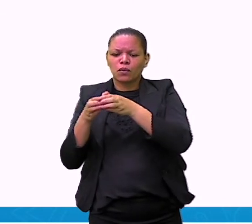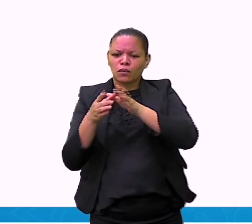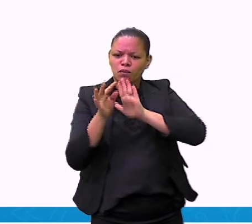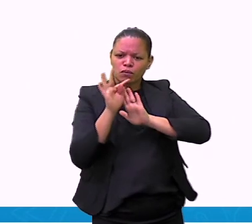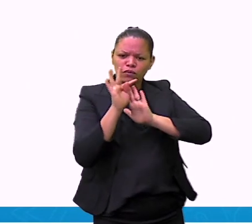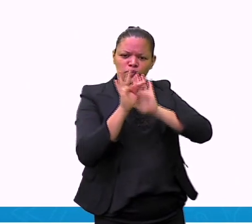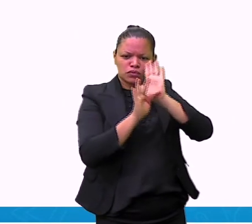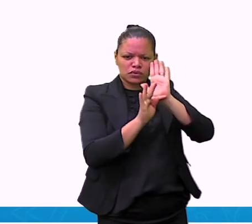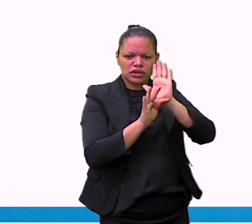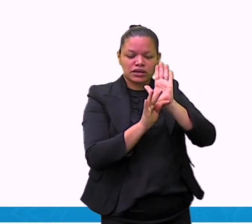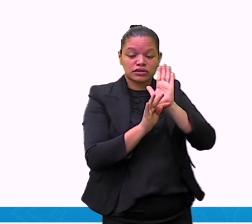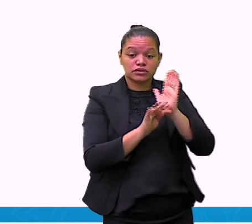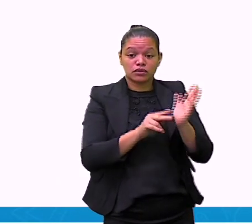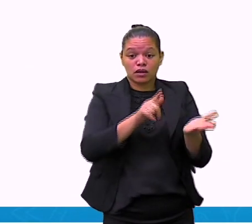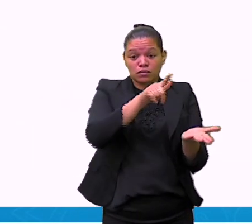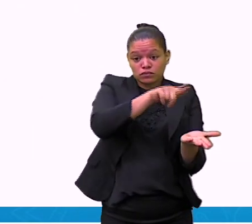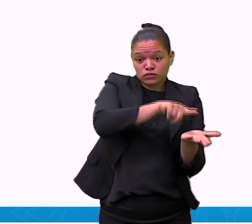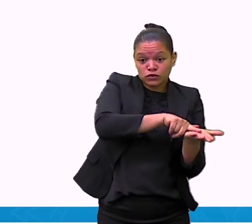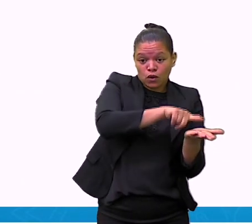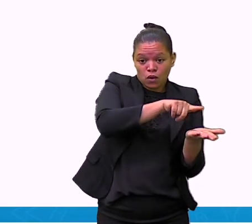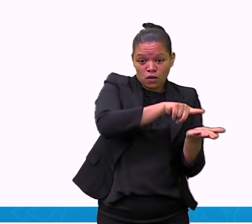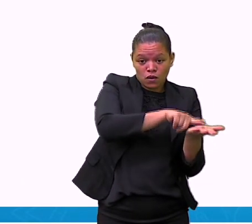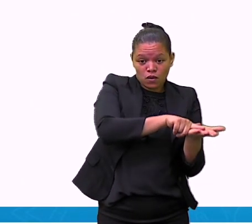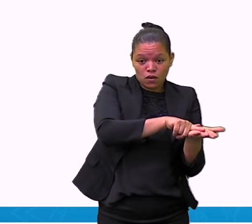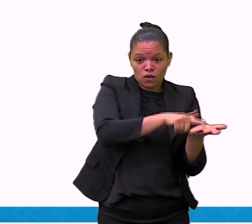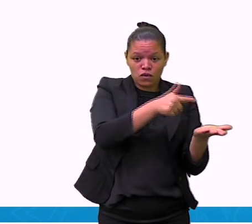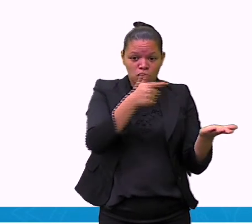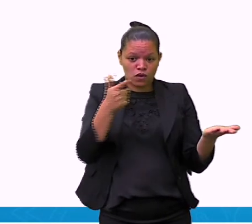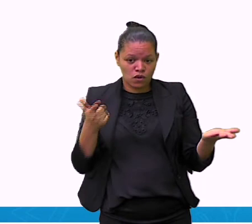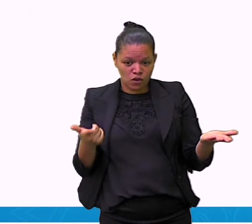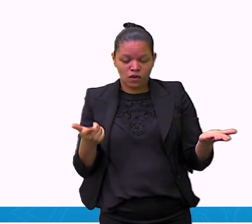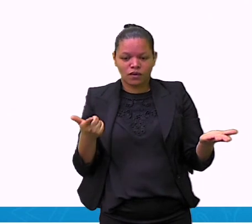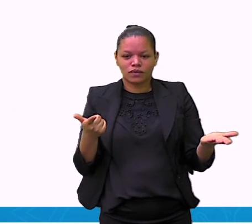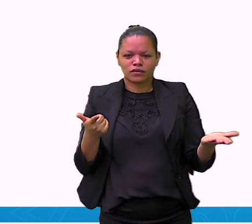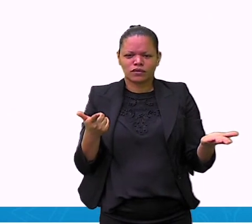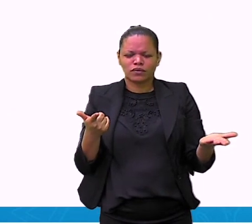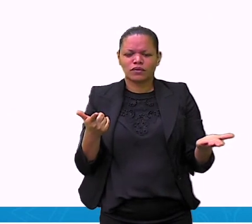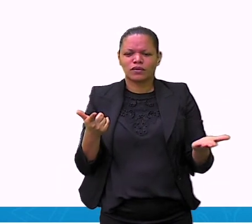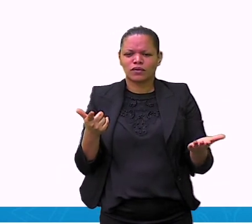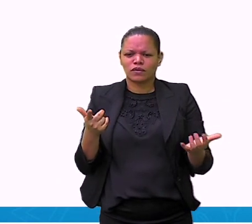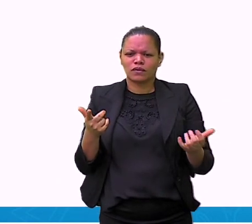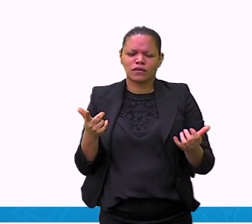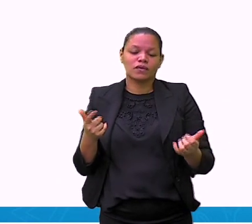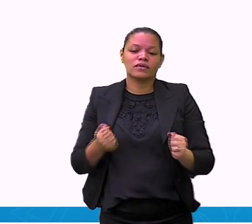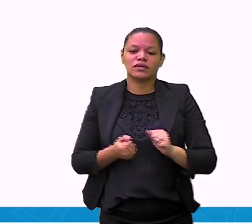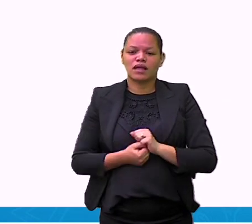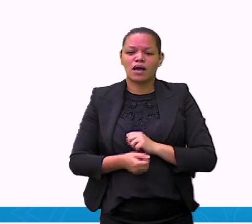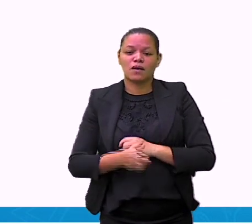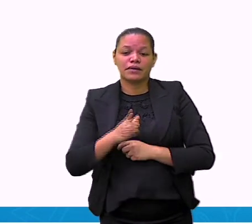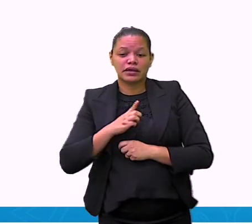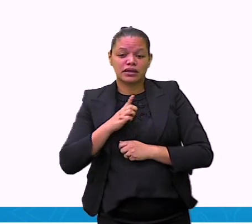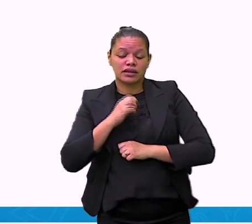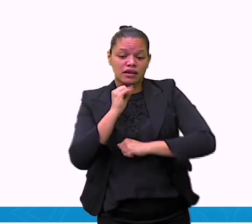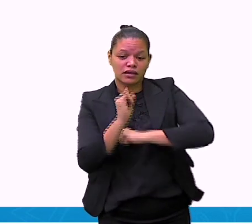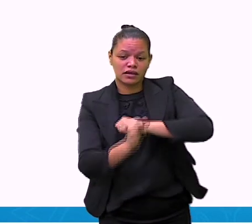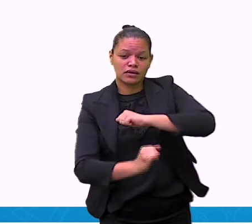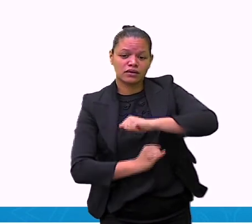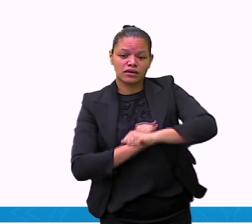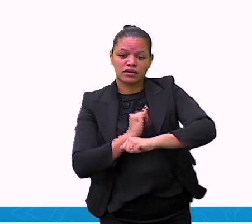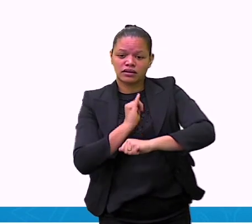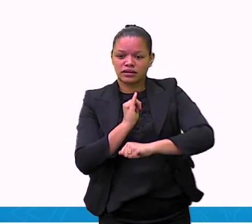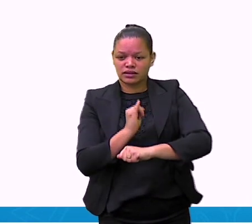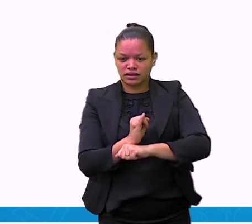além dele ser online, ele também é um jornal físico. É um jornal escrito por